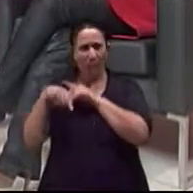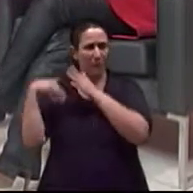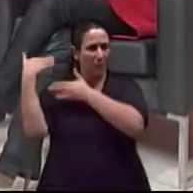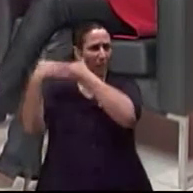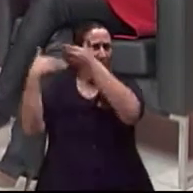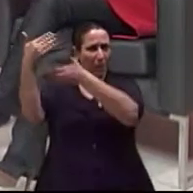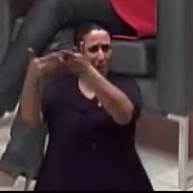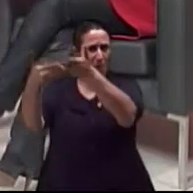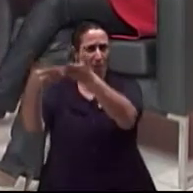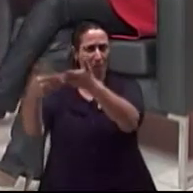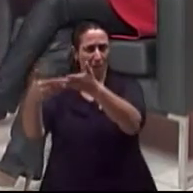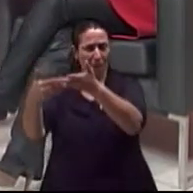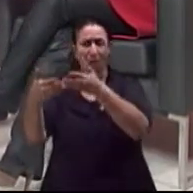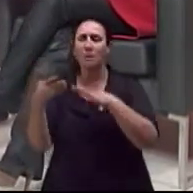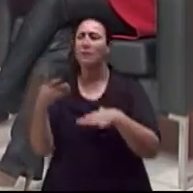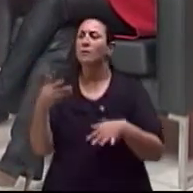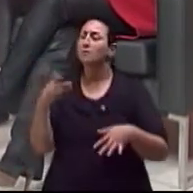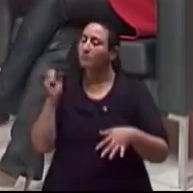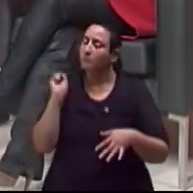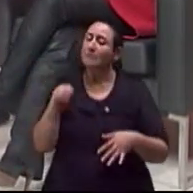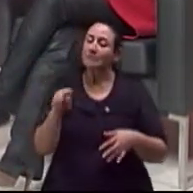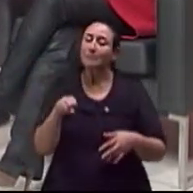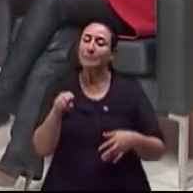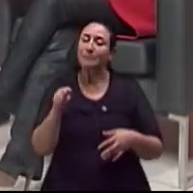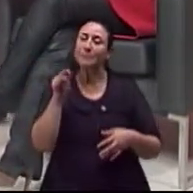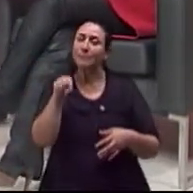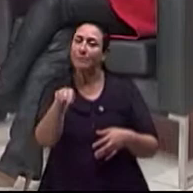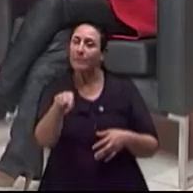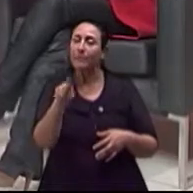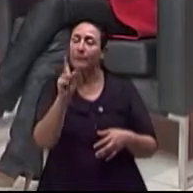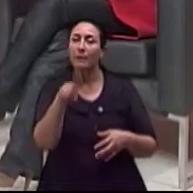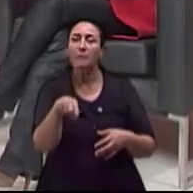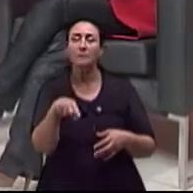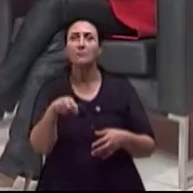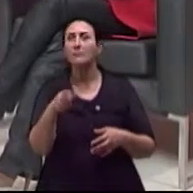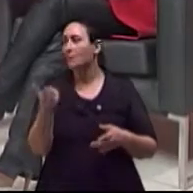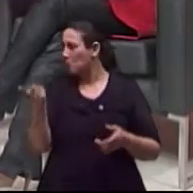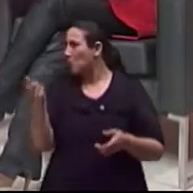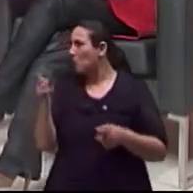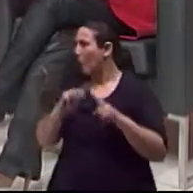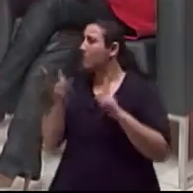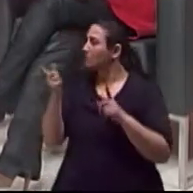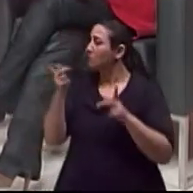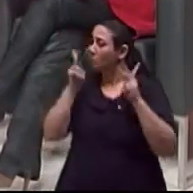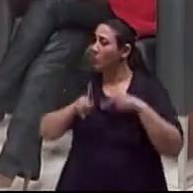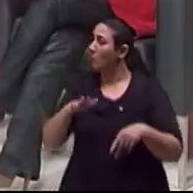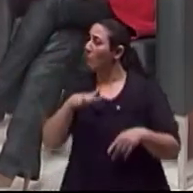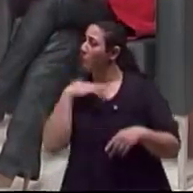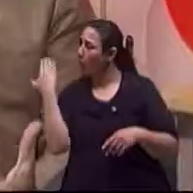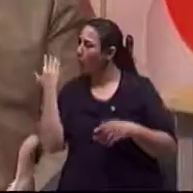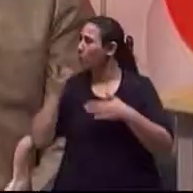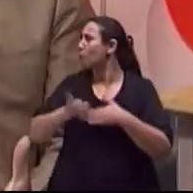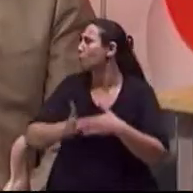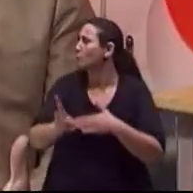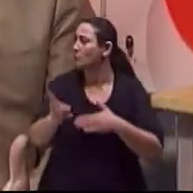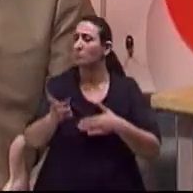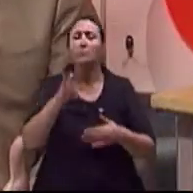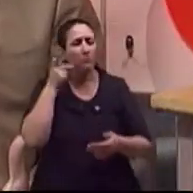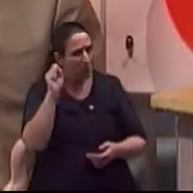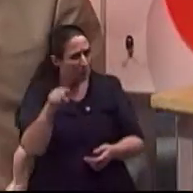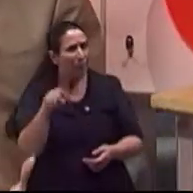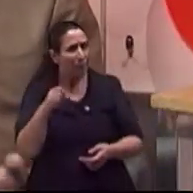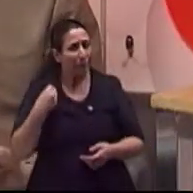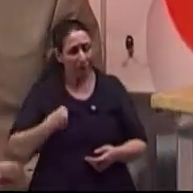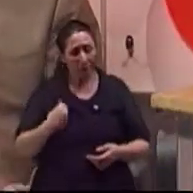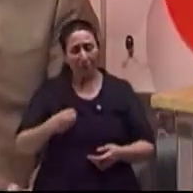Ou seja E de certo modo, está corroborando o que tu está dizendo agora Quer dizer, depois de mortos ainda estamos Exato Porque existe uma vida E